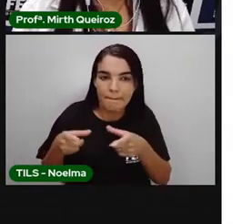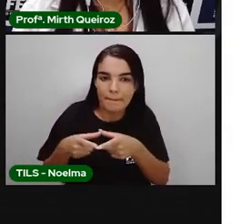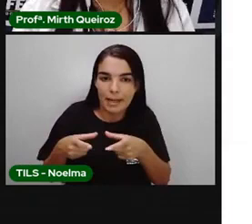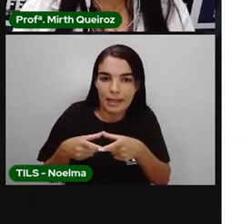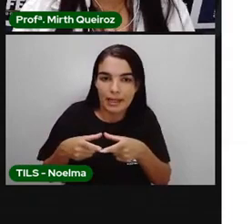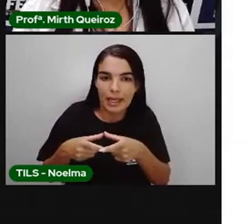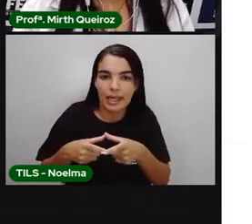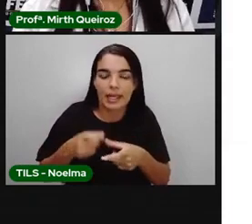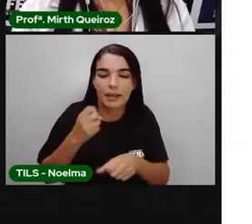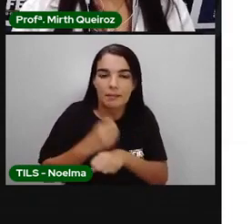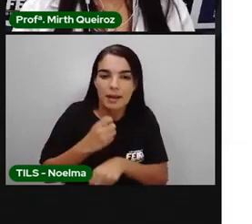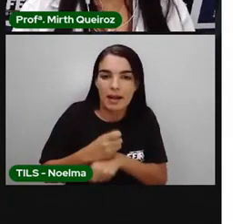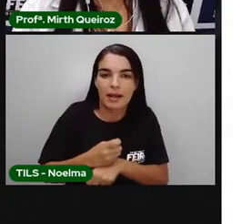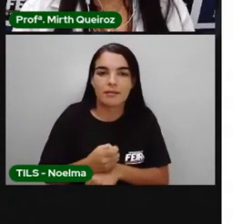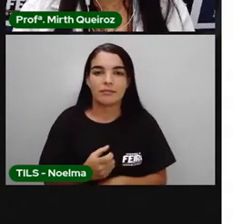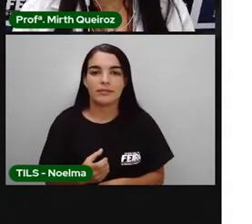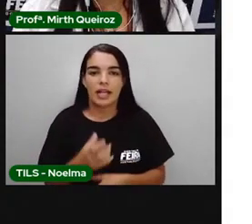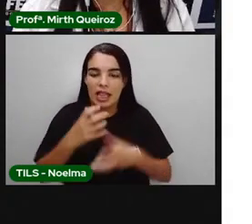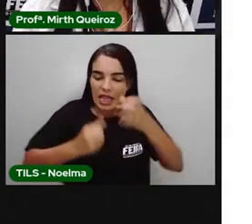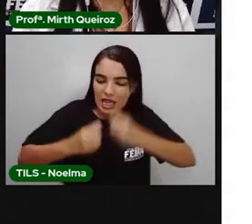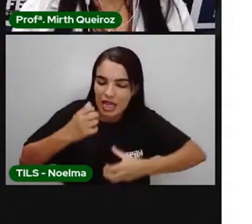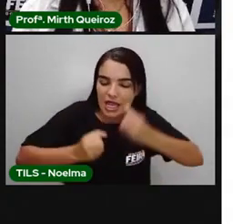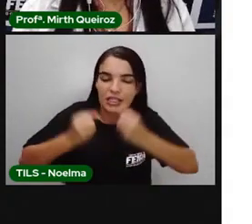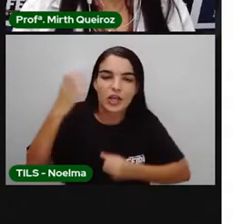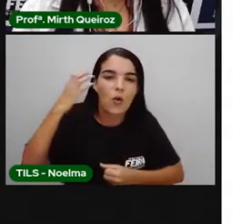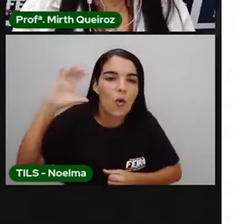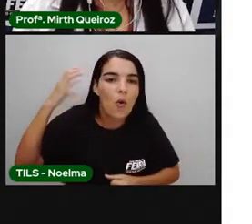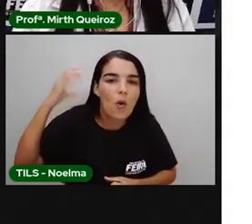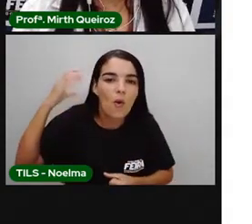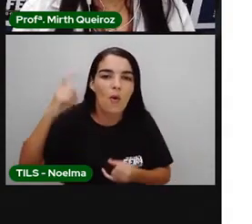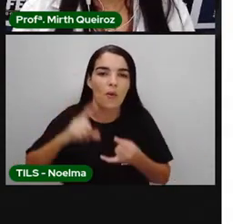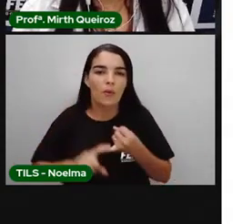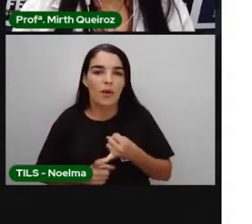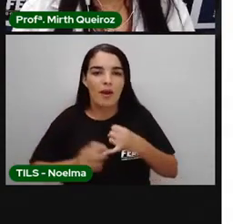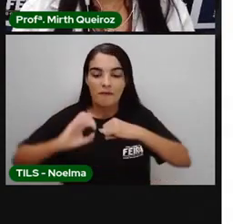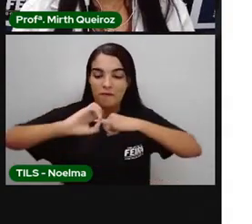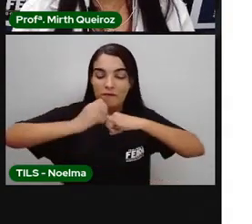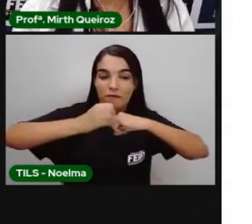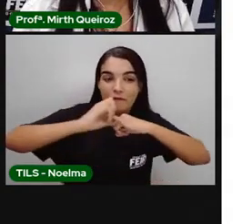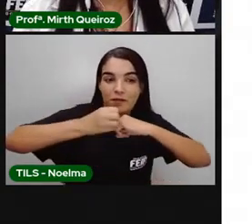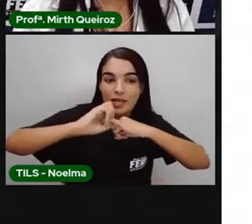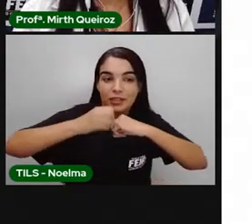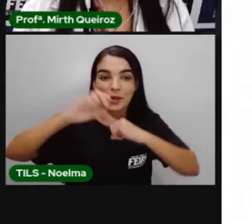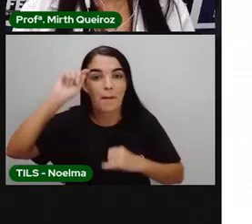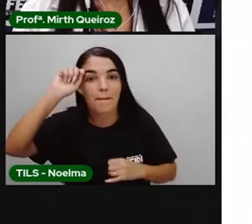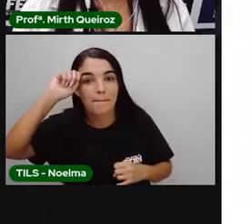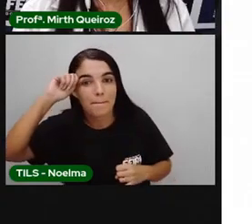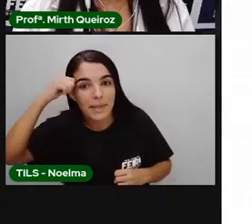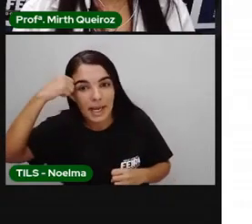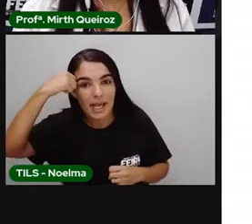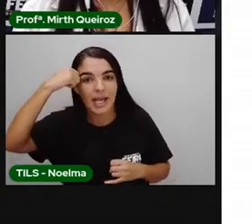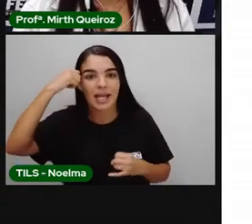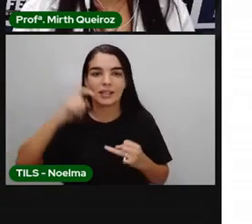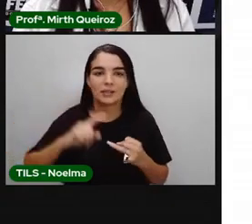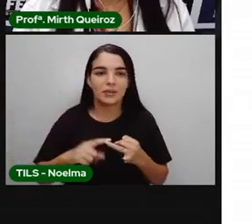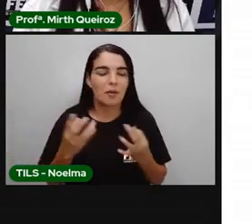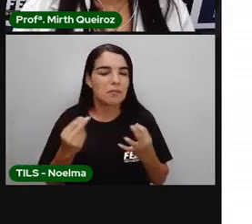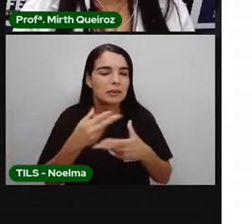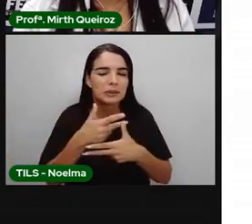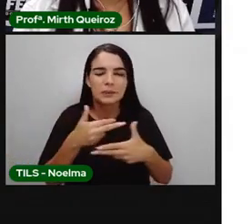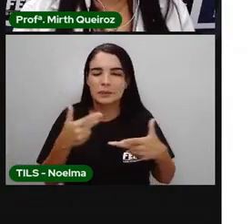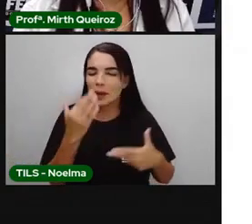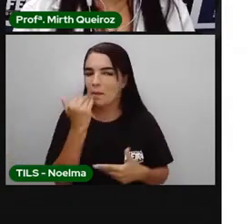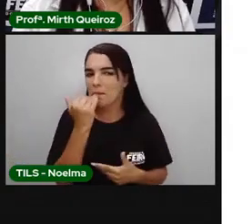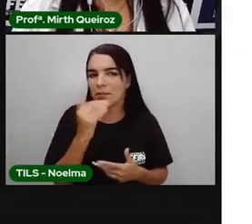o leite de coco, o feijão preto, o quiabo, dentre muitos outros elementos, né?